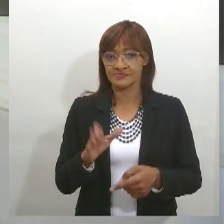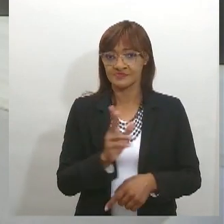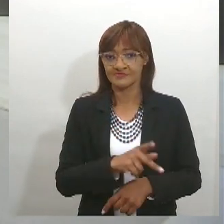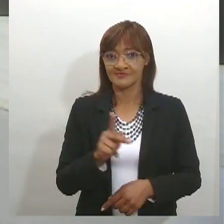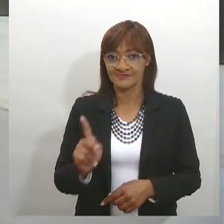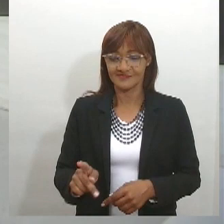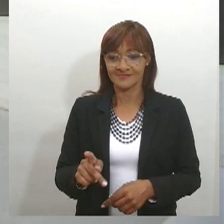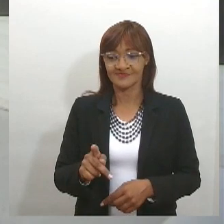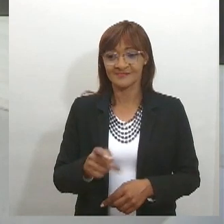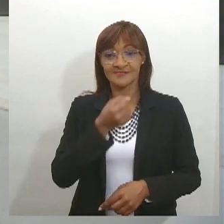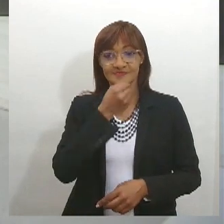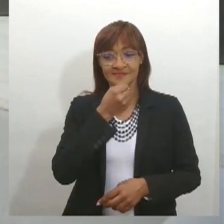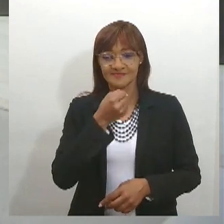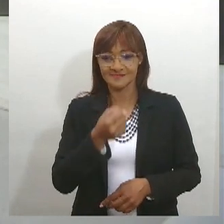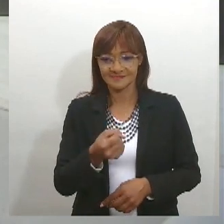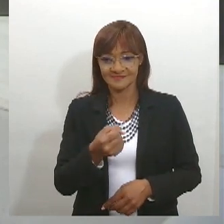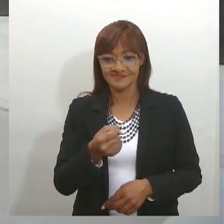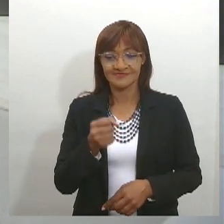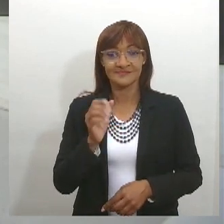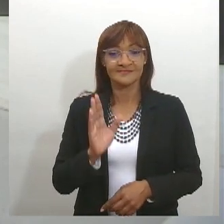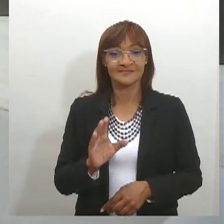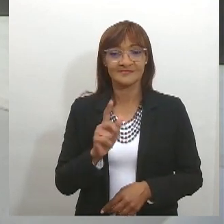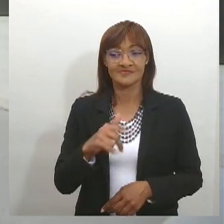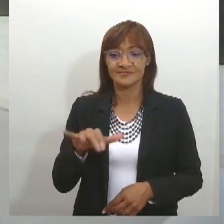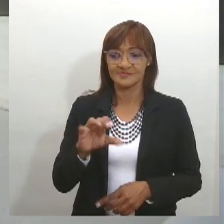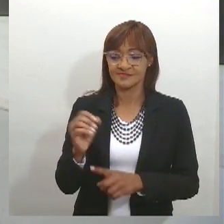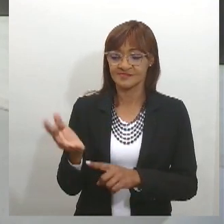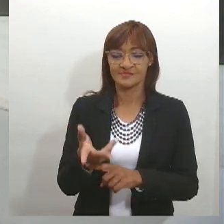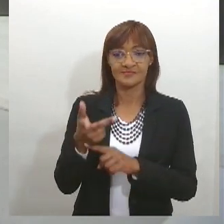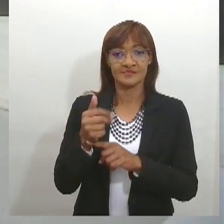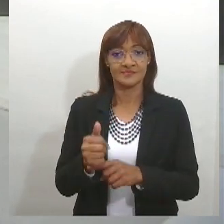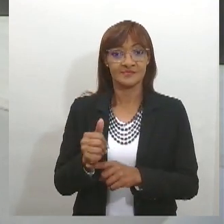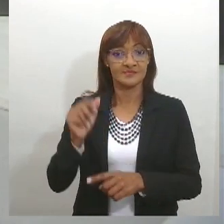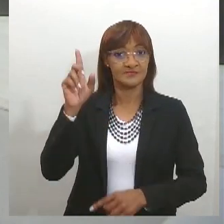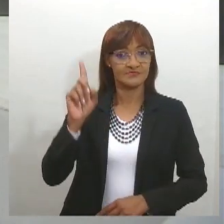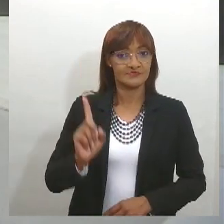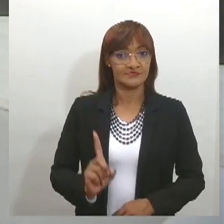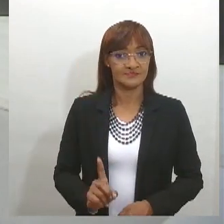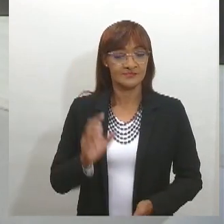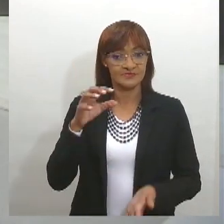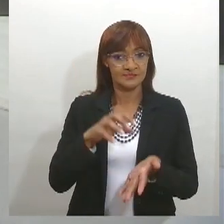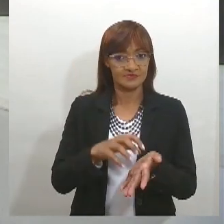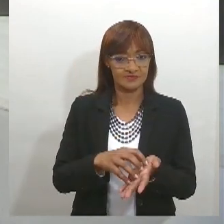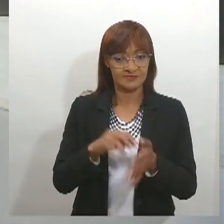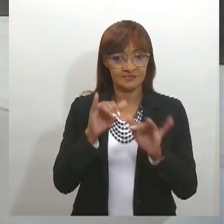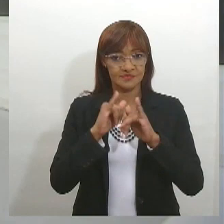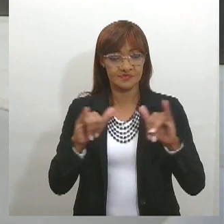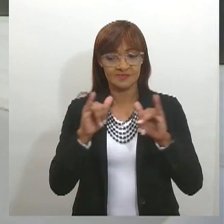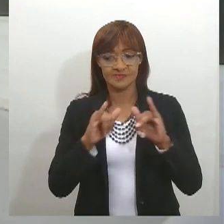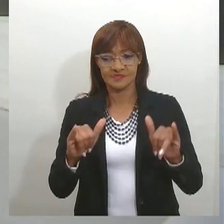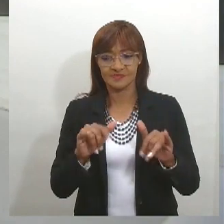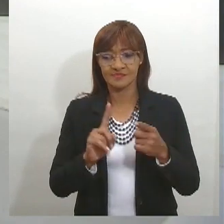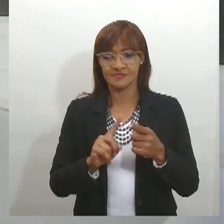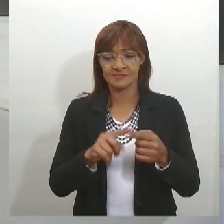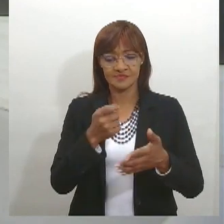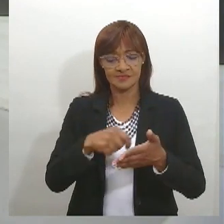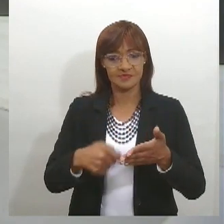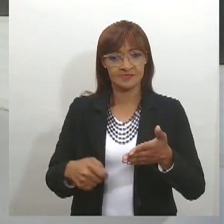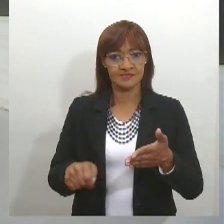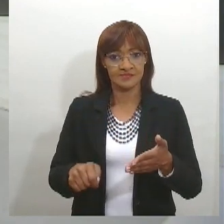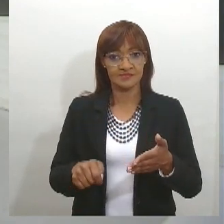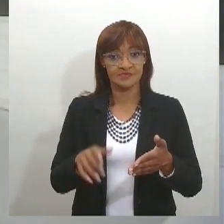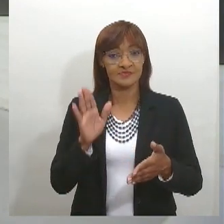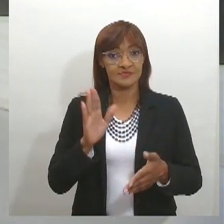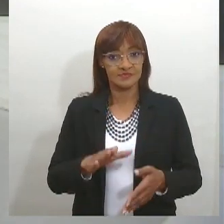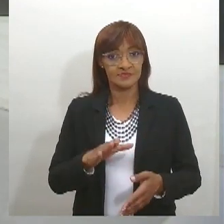Foi diretor da Gazeta de Notícias e autor de importantes obras sobre a língua portuguesa. Para falar sobre a importância dessa